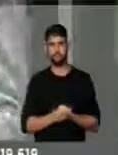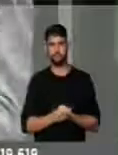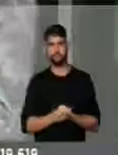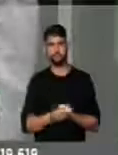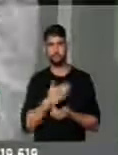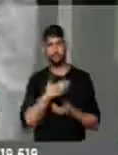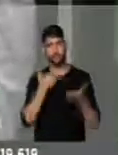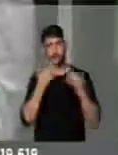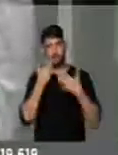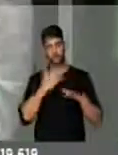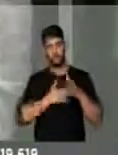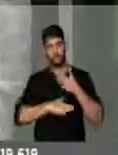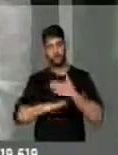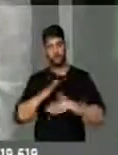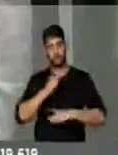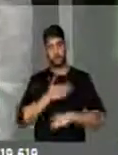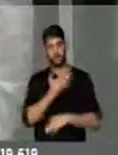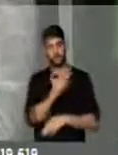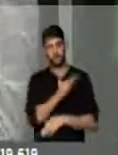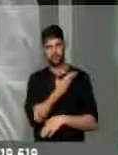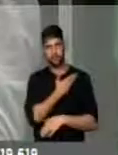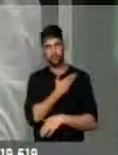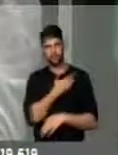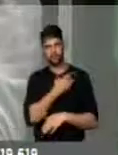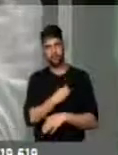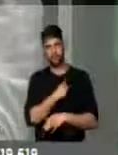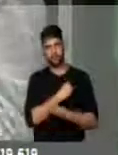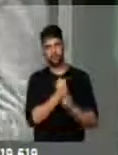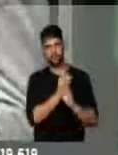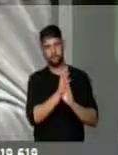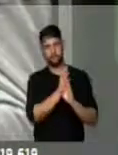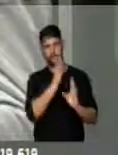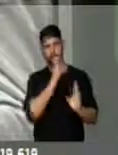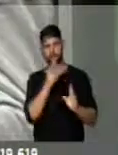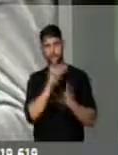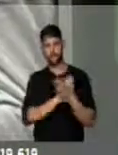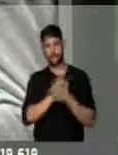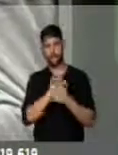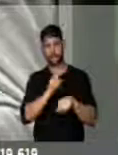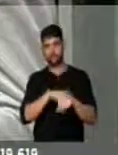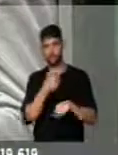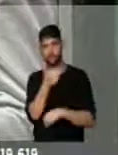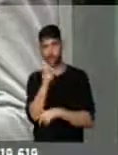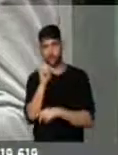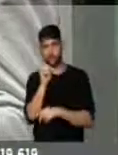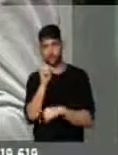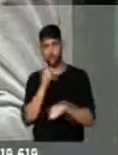eu quero tranquilizar os companheiros que estão na fila, que eu não usarei esse tempo total.